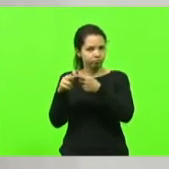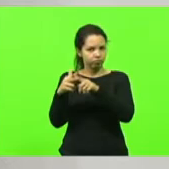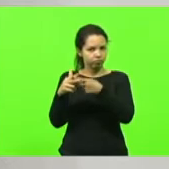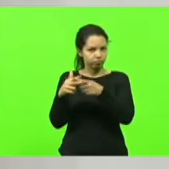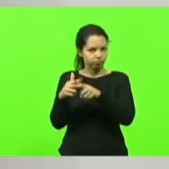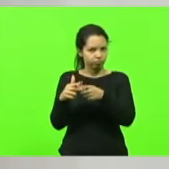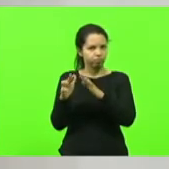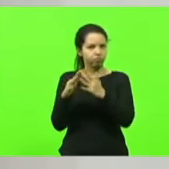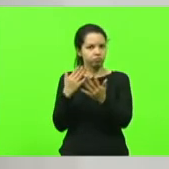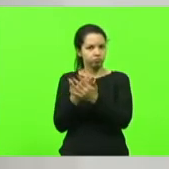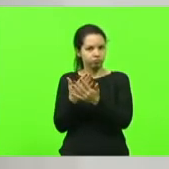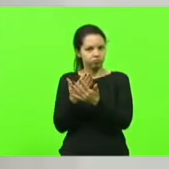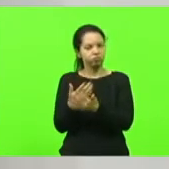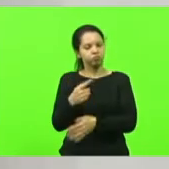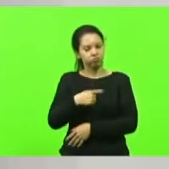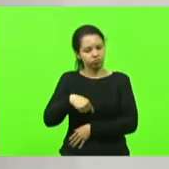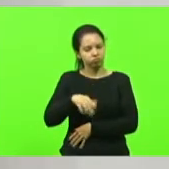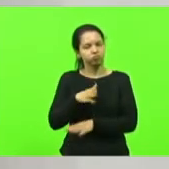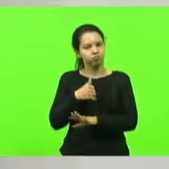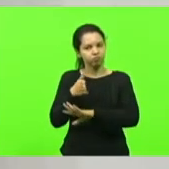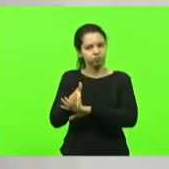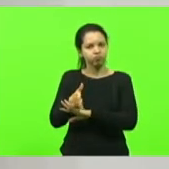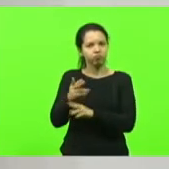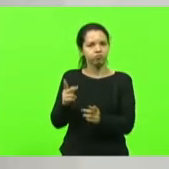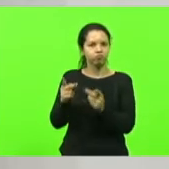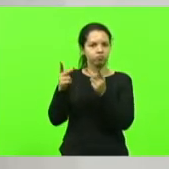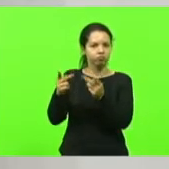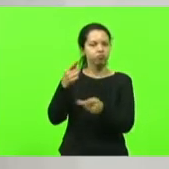fazer uma visita para verificar